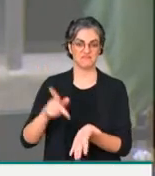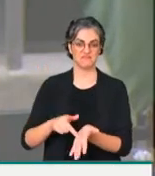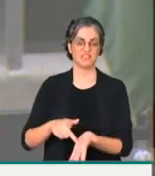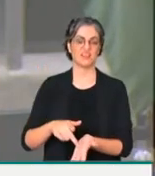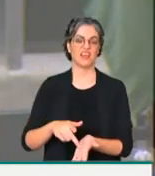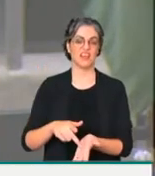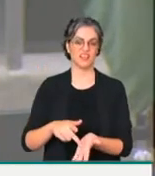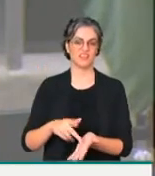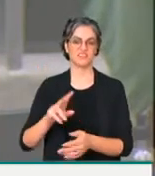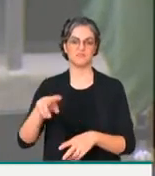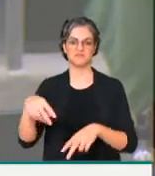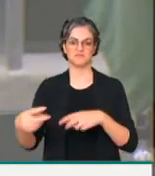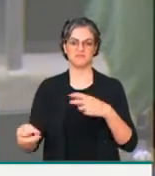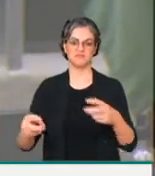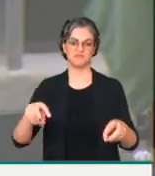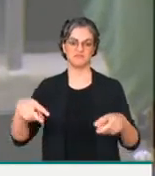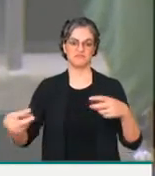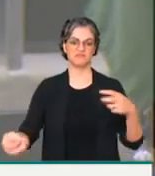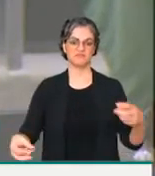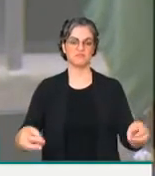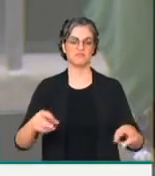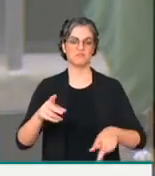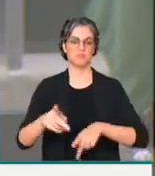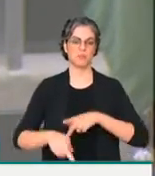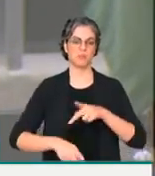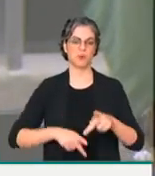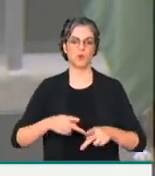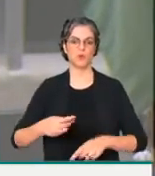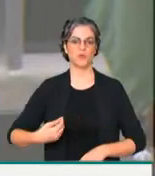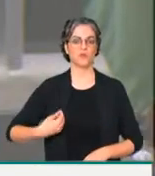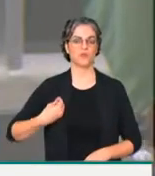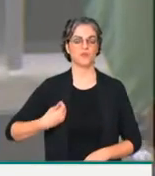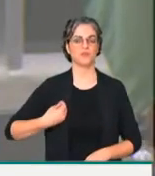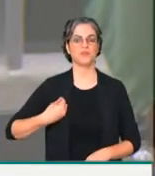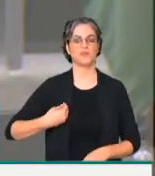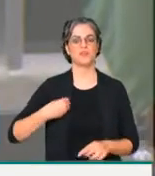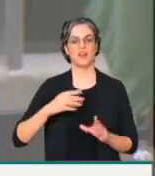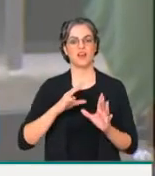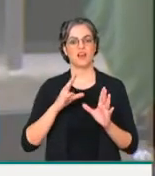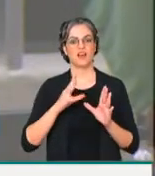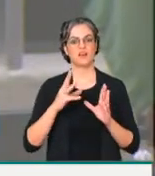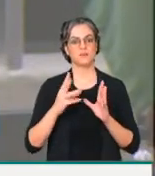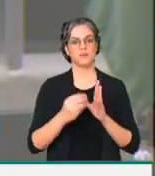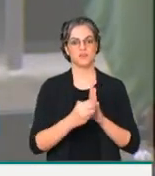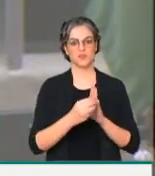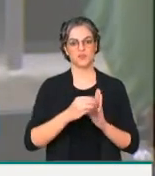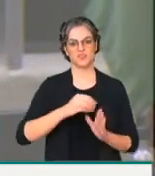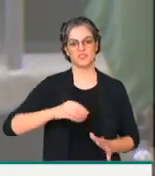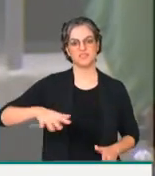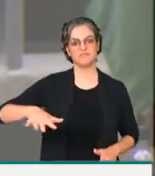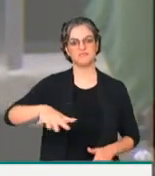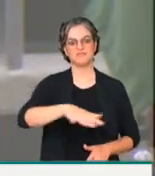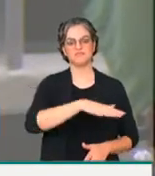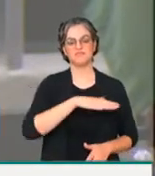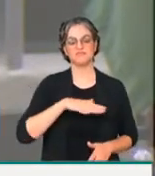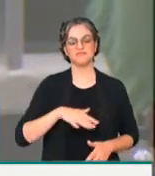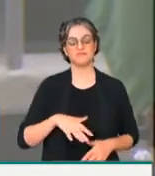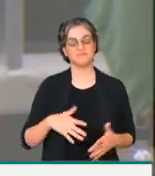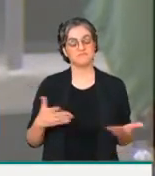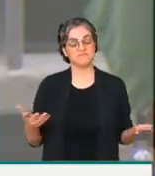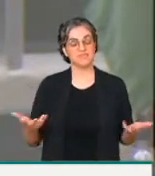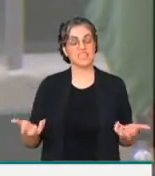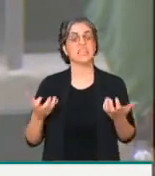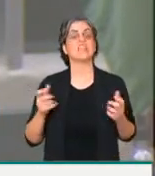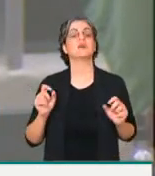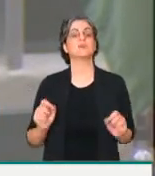vidas e os corpos dos povos da Amazônia. Então, o que nós queremos, nós queremos respostas,